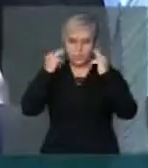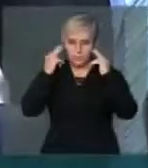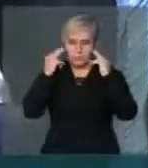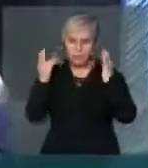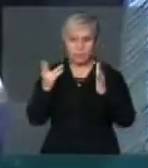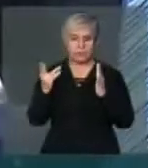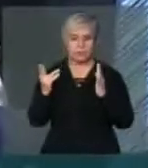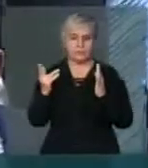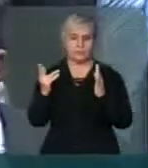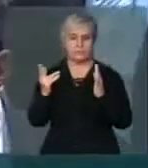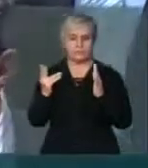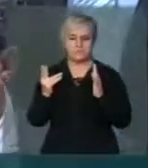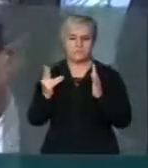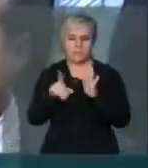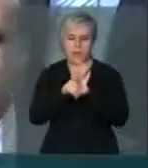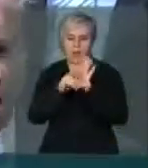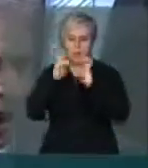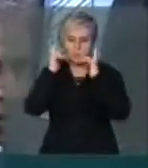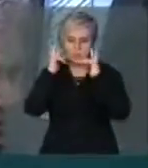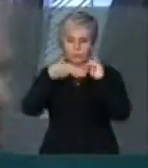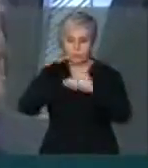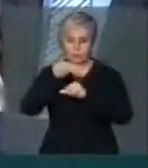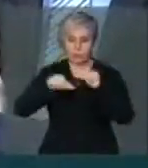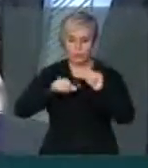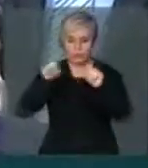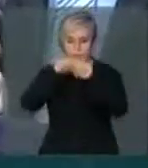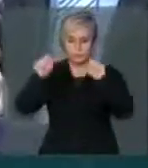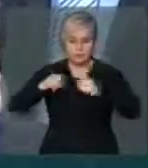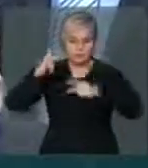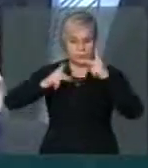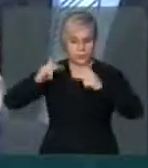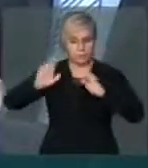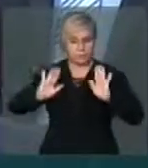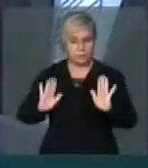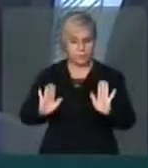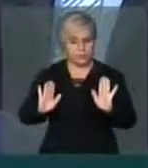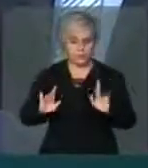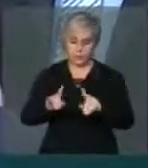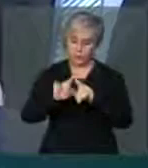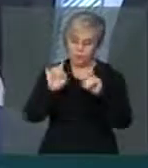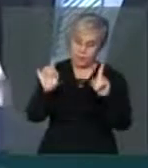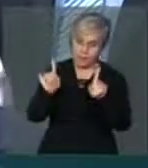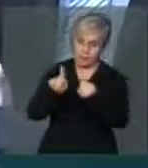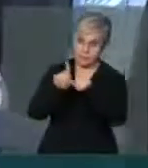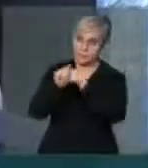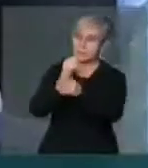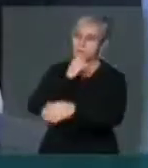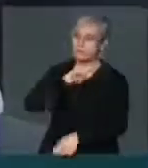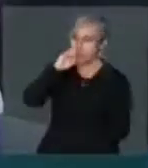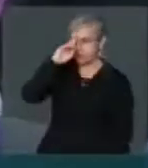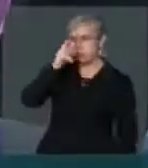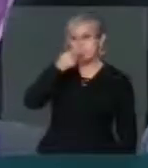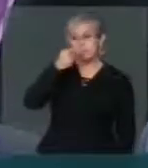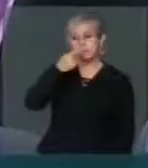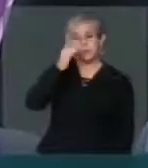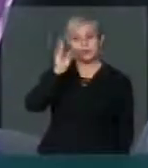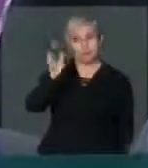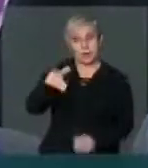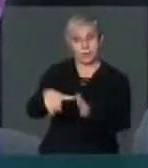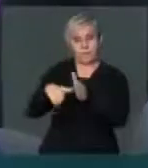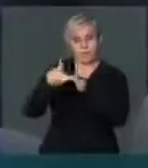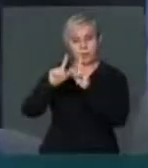que altera o nosso sistema político. Entretanto, disse-se também, vossa excelência reafirmou isso,